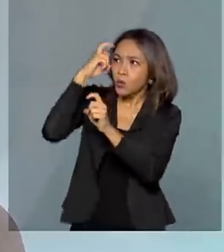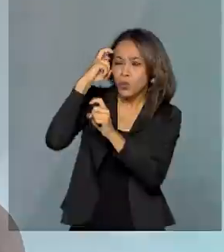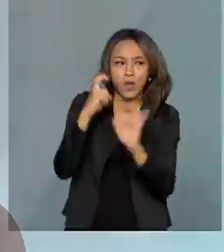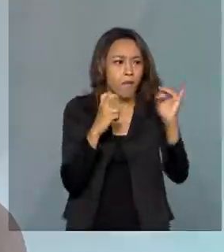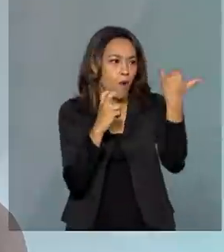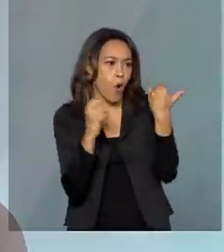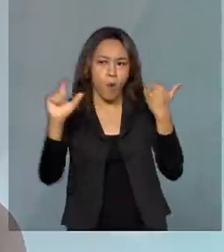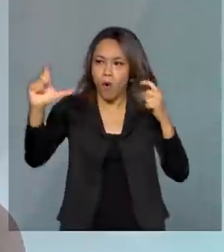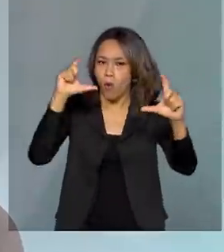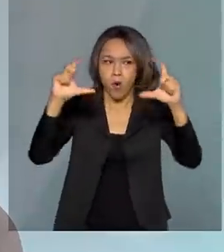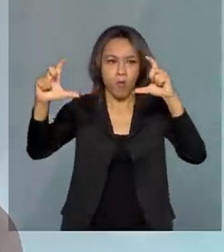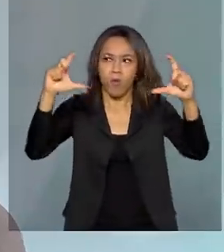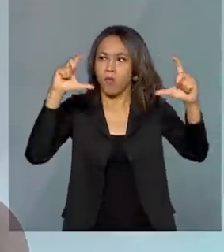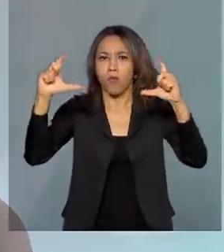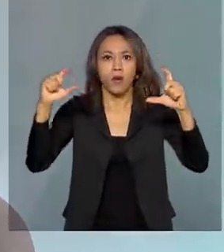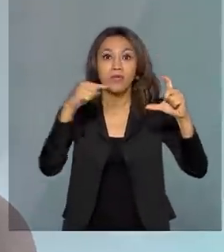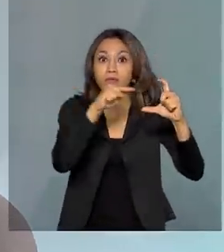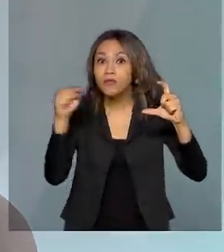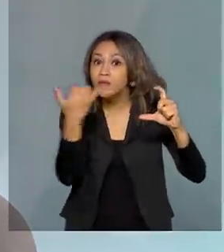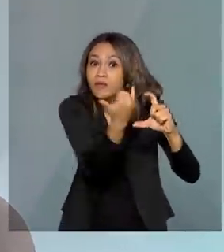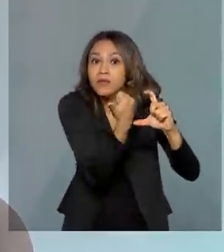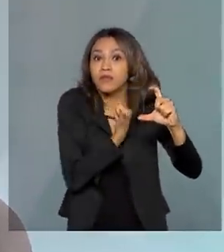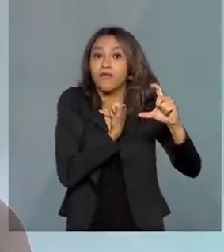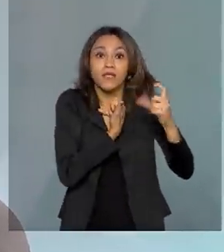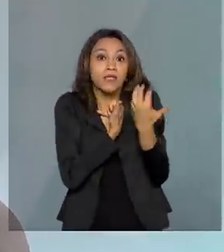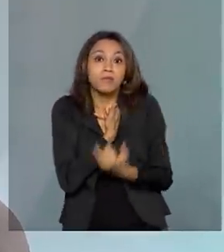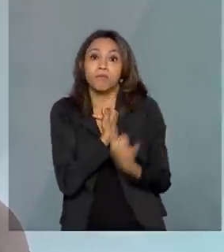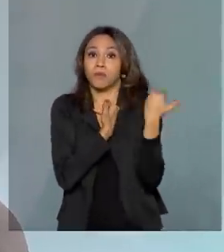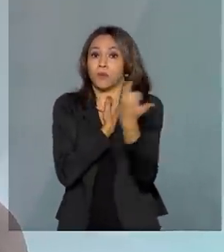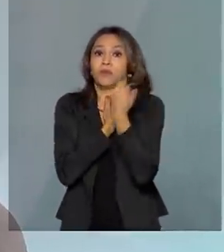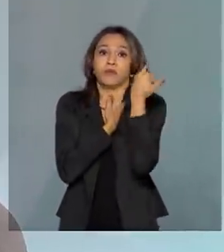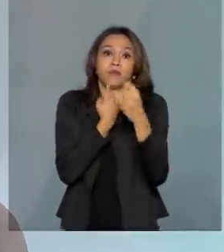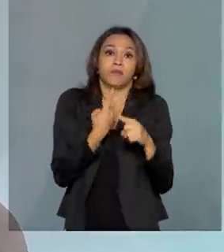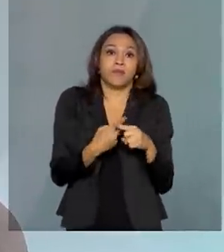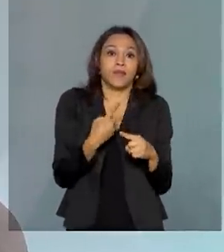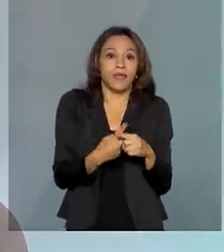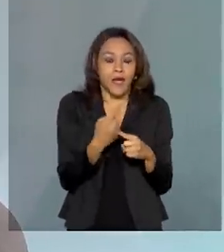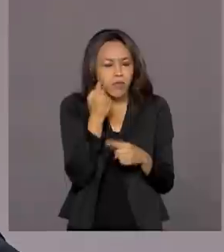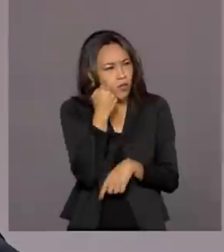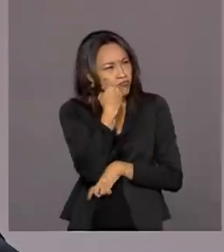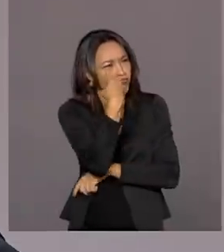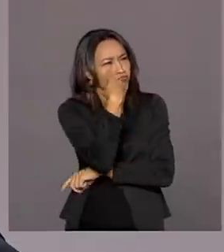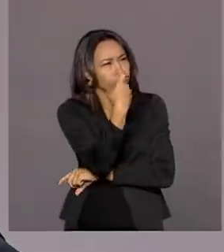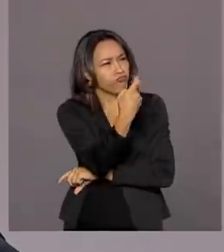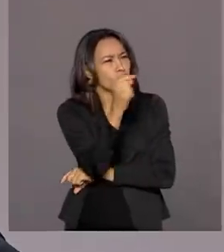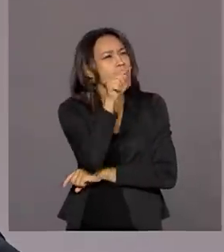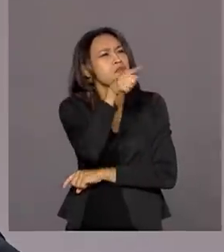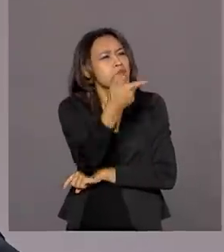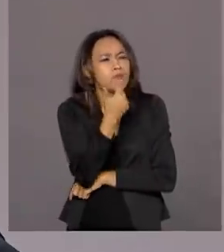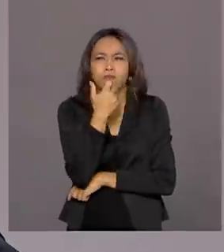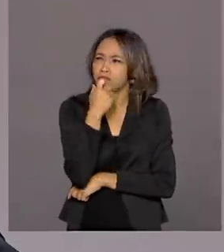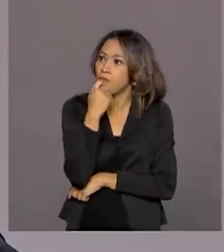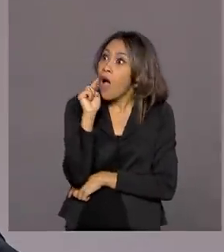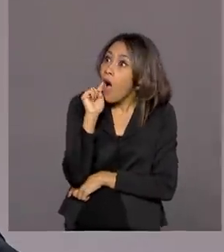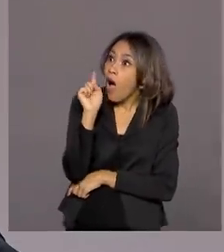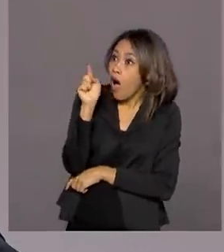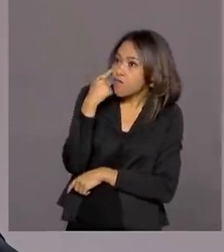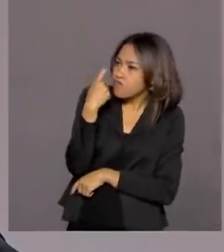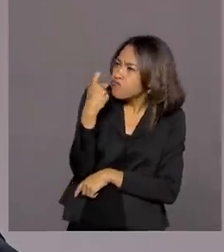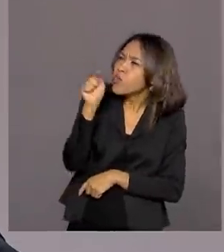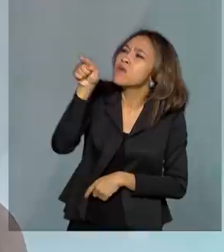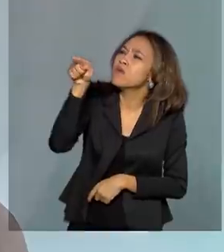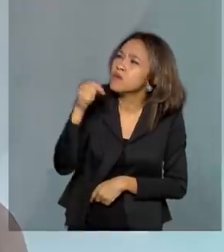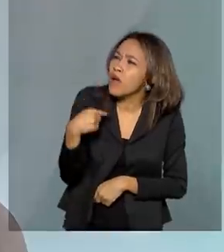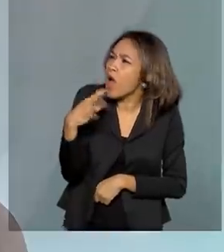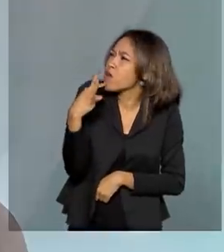mais, porque a sinalização, como você disse, Paulo, acaba gerando até a curiosidade, despertando no cidadão o interesse em